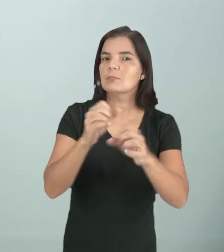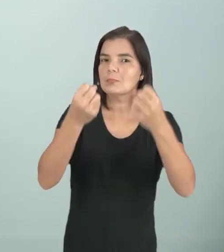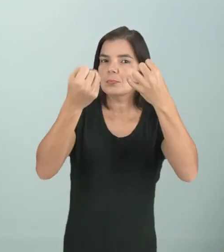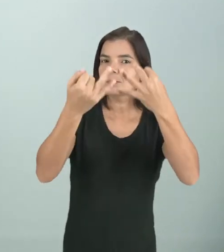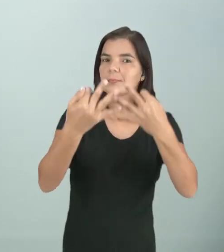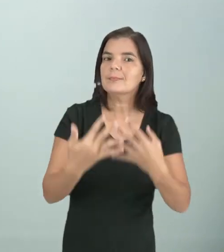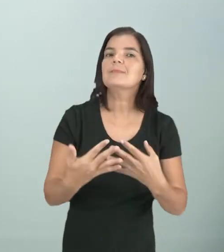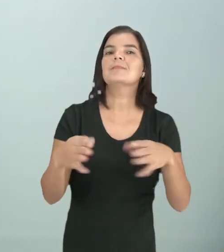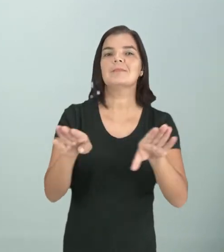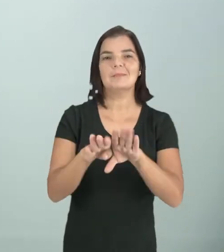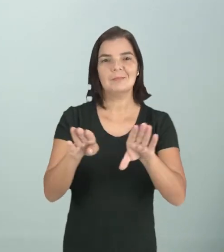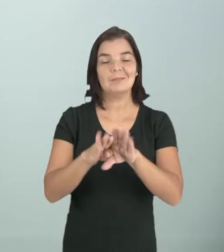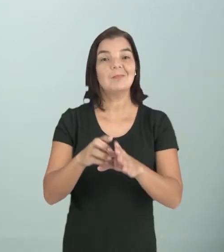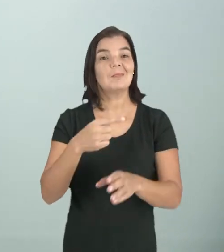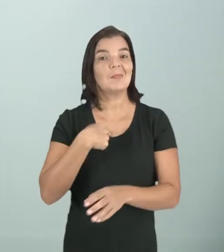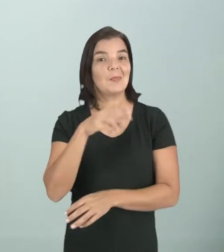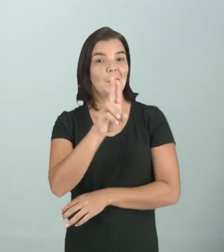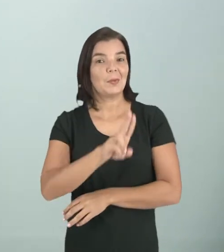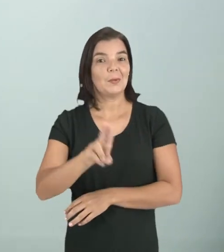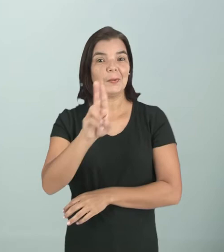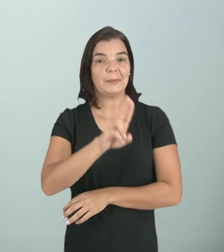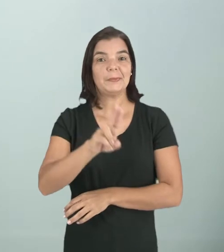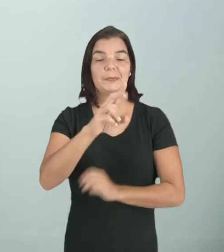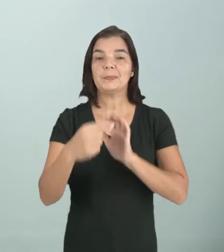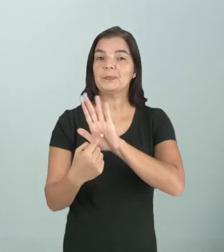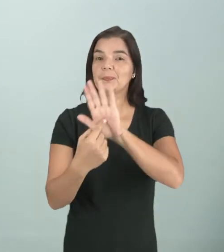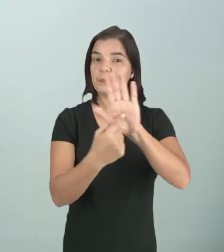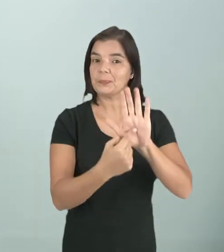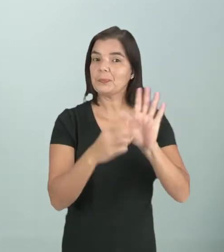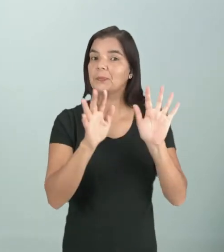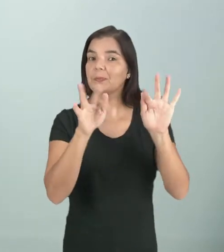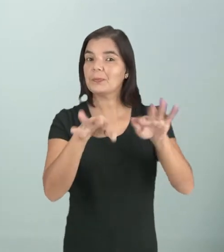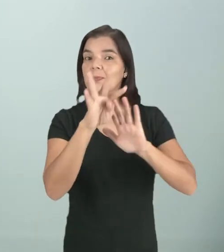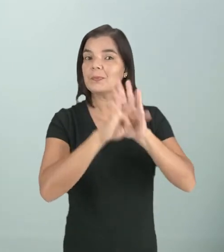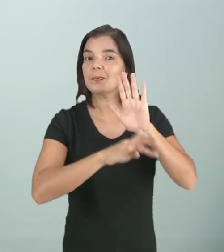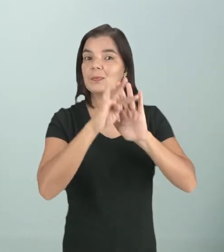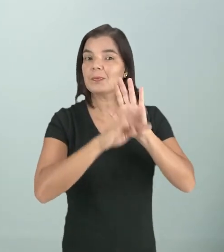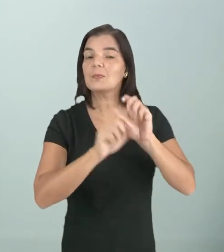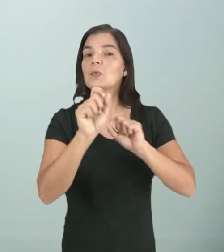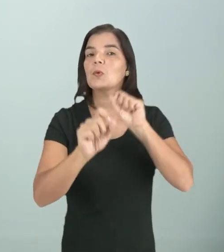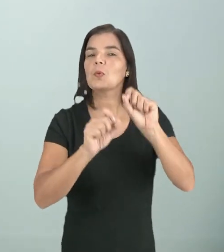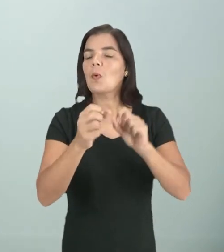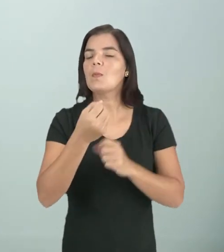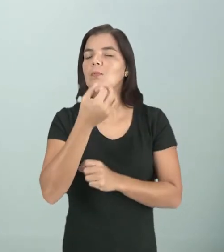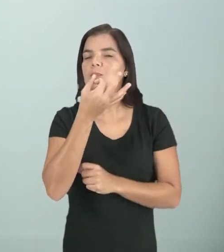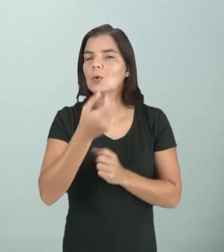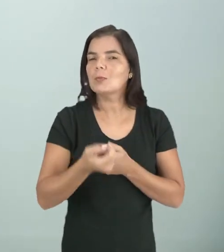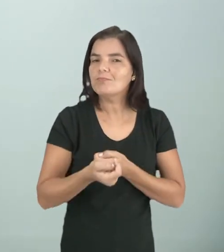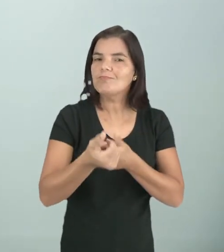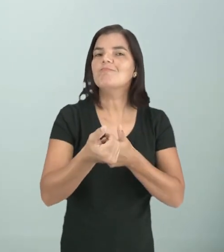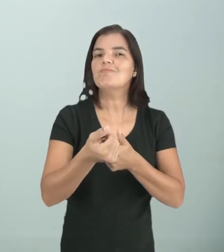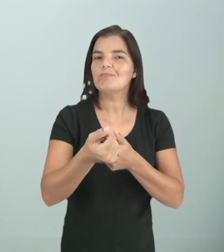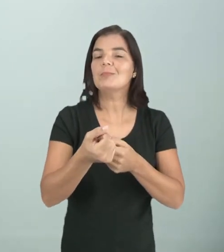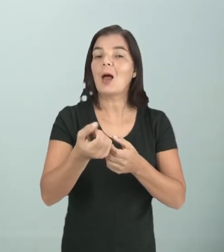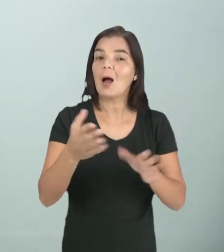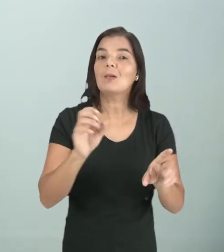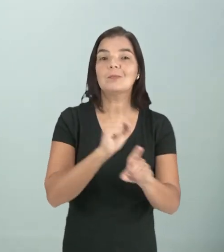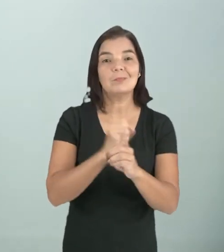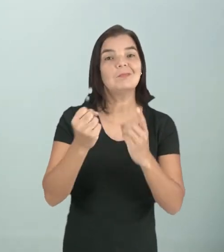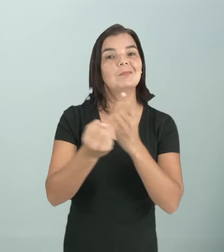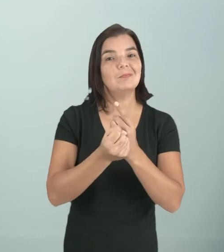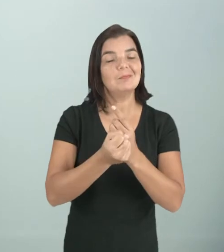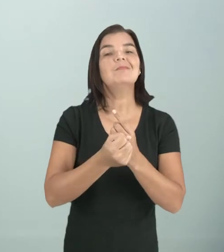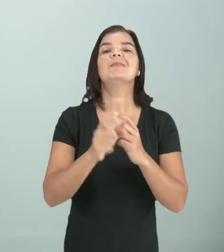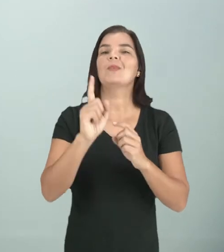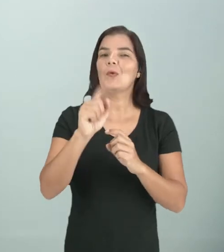explicações, e aí eu estaria usando o expositivo, e ao final do meu texto eu poderia fazer boas sugestões para a comunidade, e assim